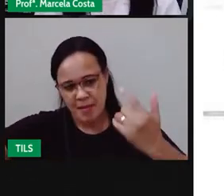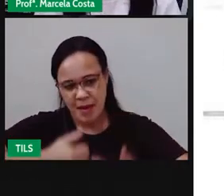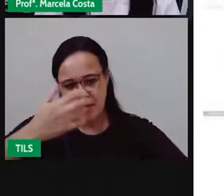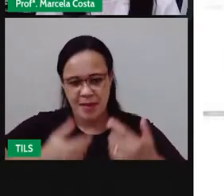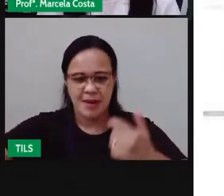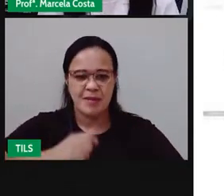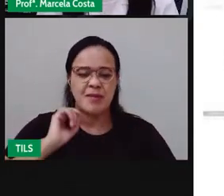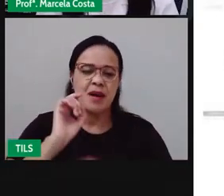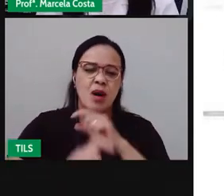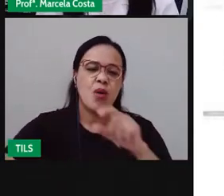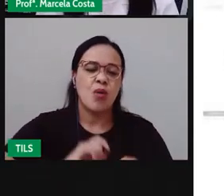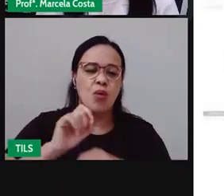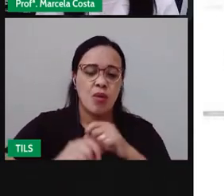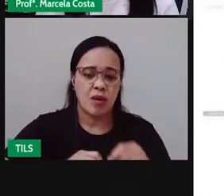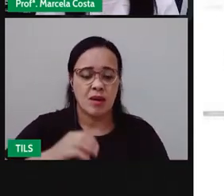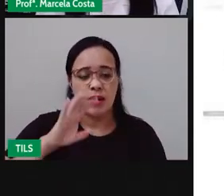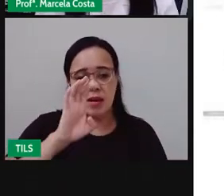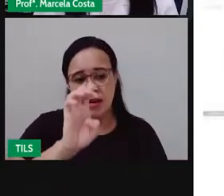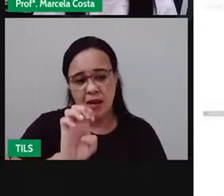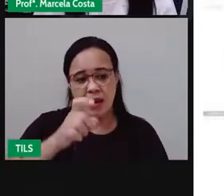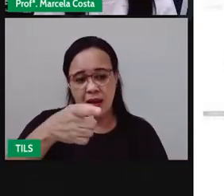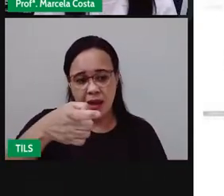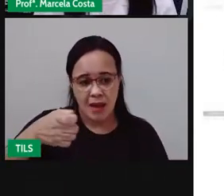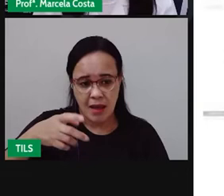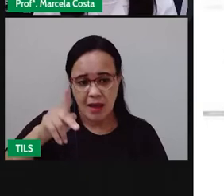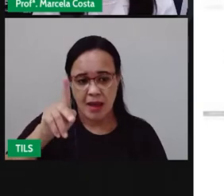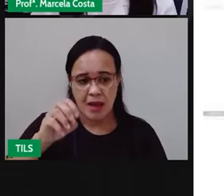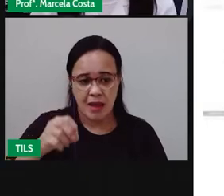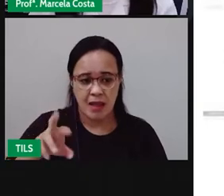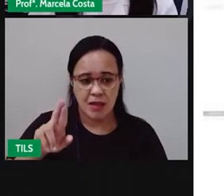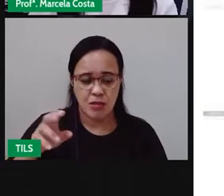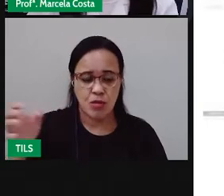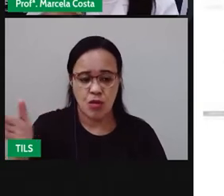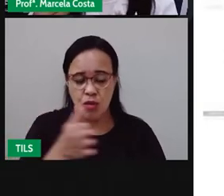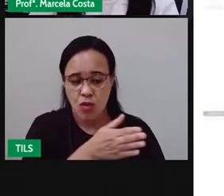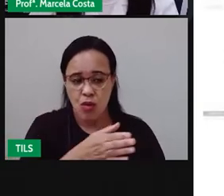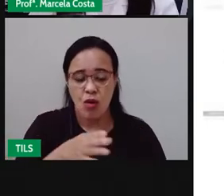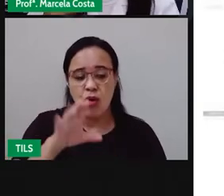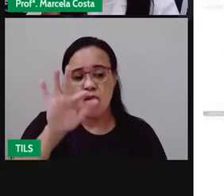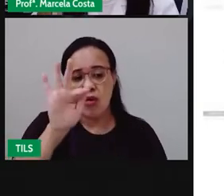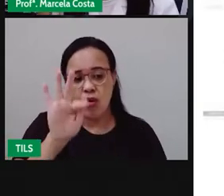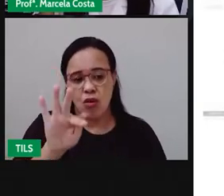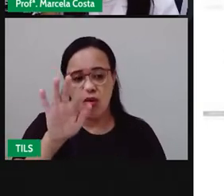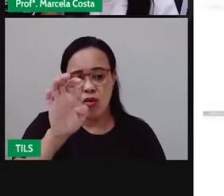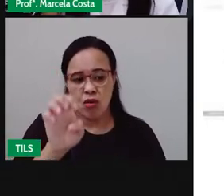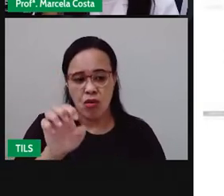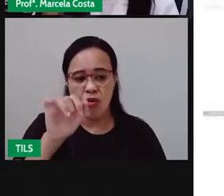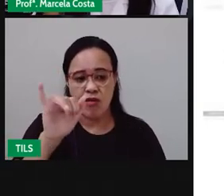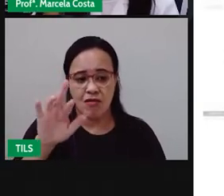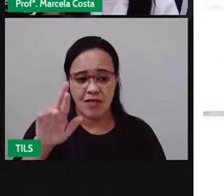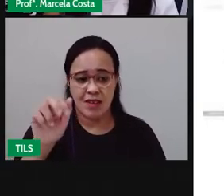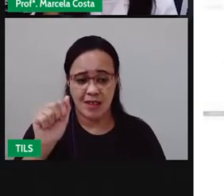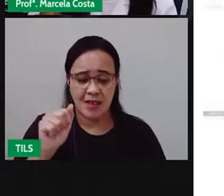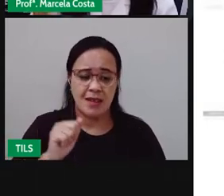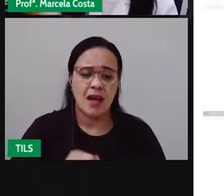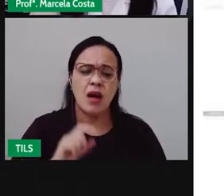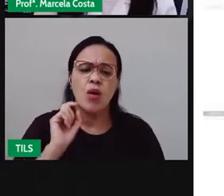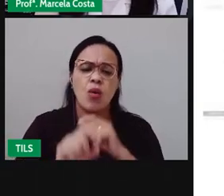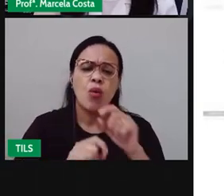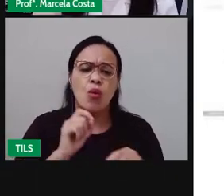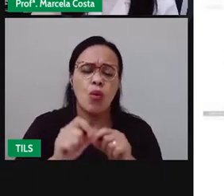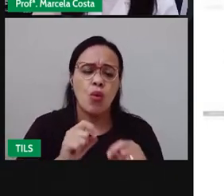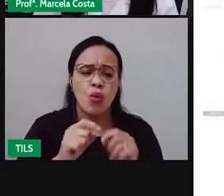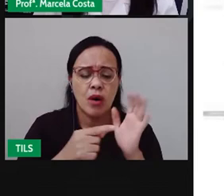a escofeira é uma feira de exposições aqui que acontece em Feira de Santana alguns